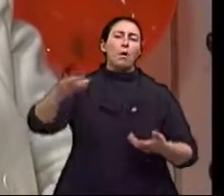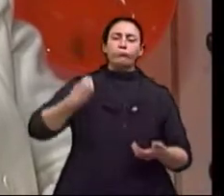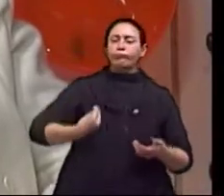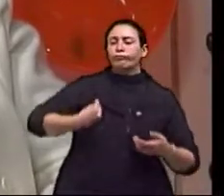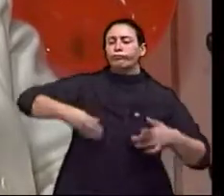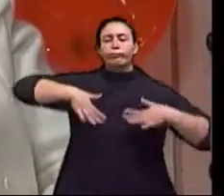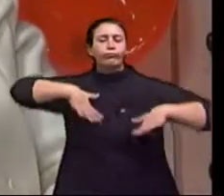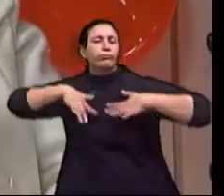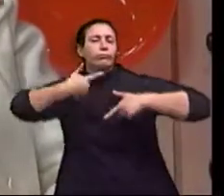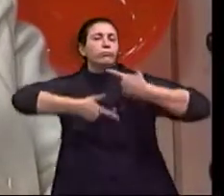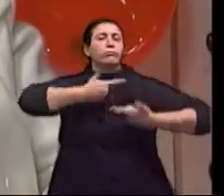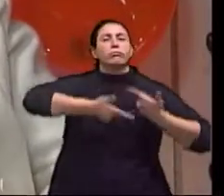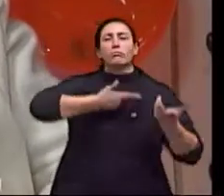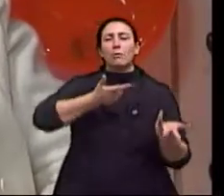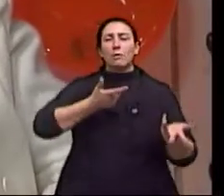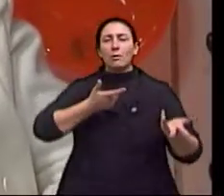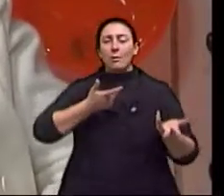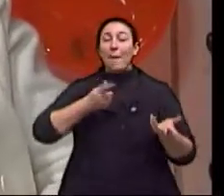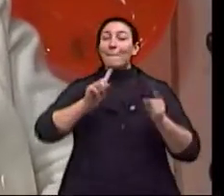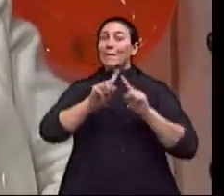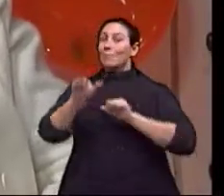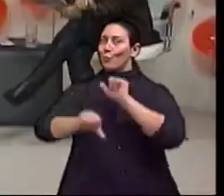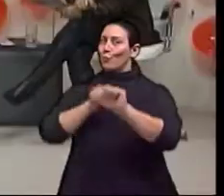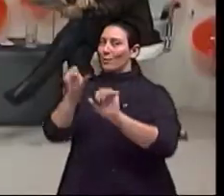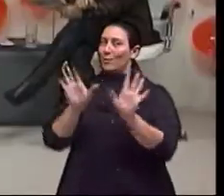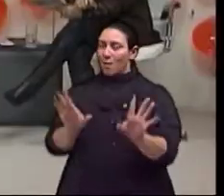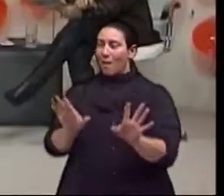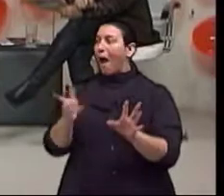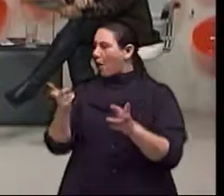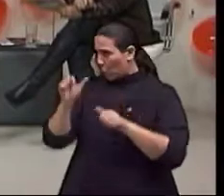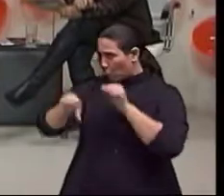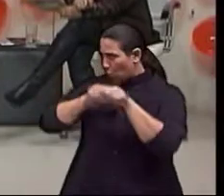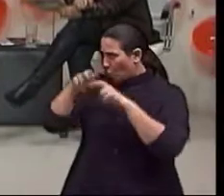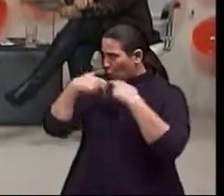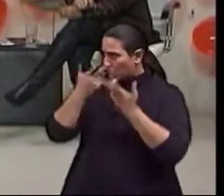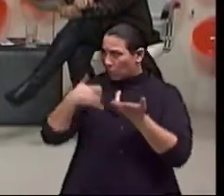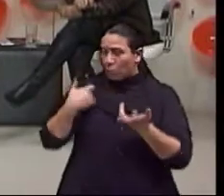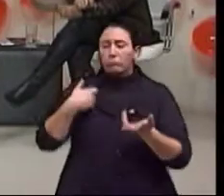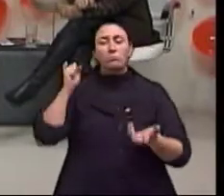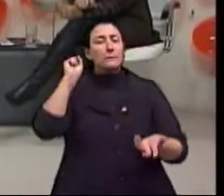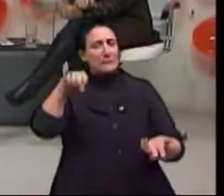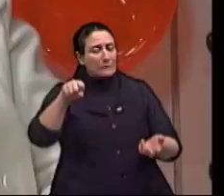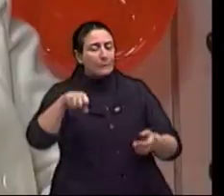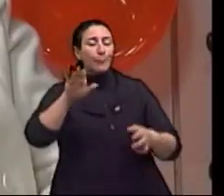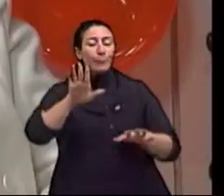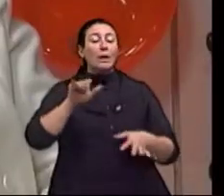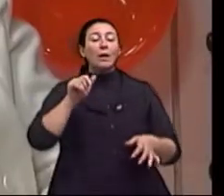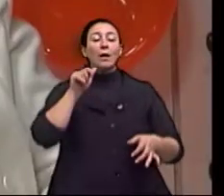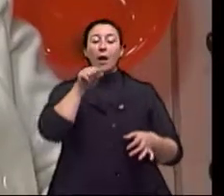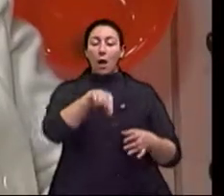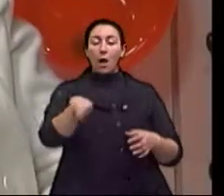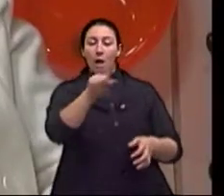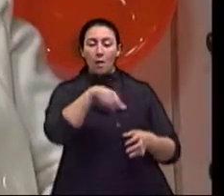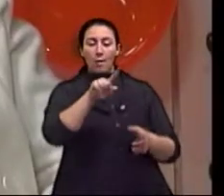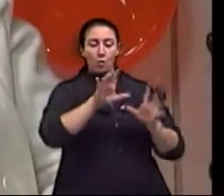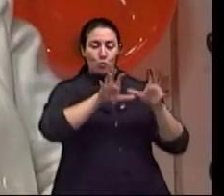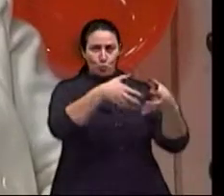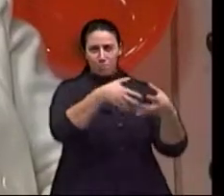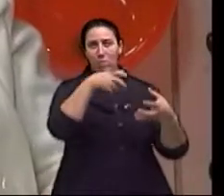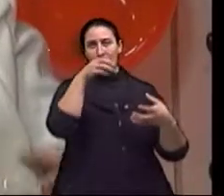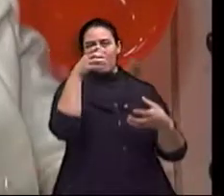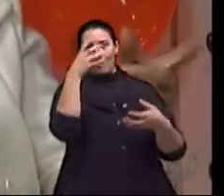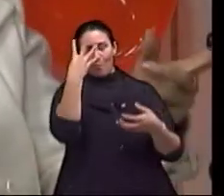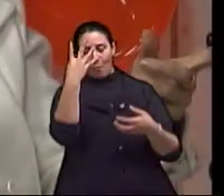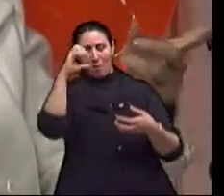Só que a atividade muda. A atividade muda em função da idade. Em função da idade. Para o grupo mais jovem, a atividade, e tem um